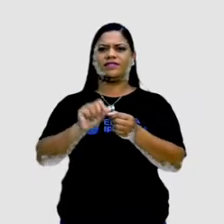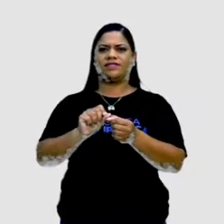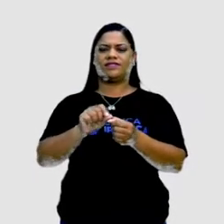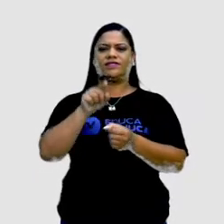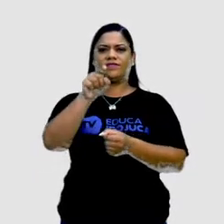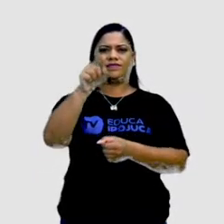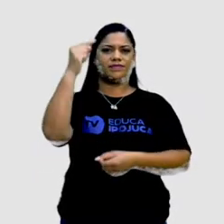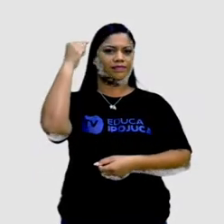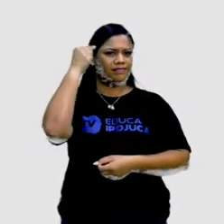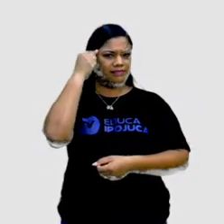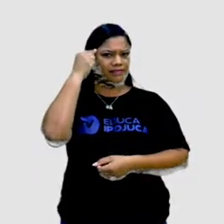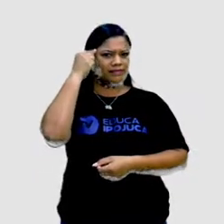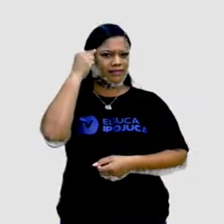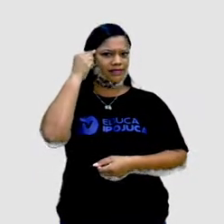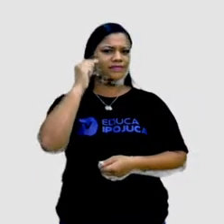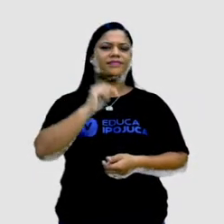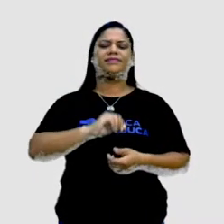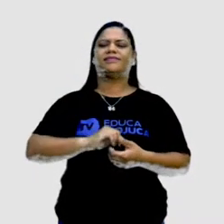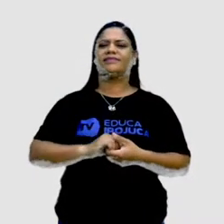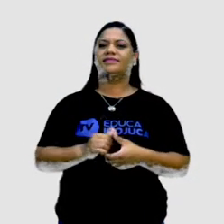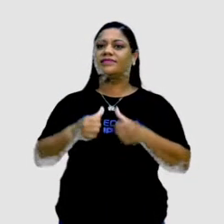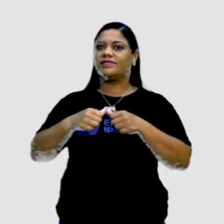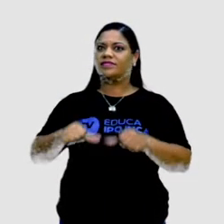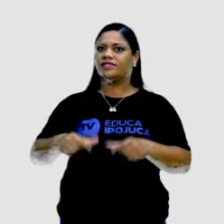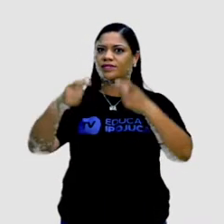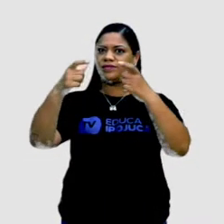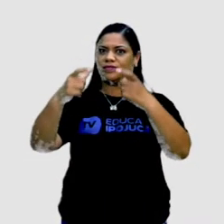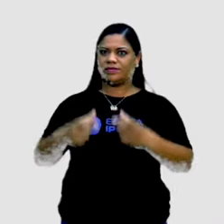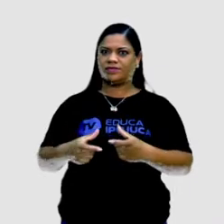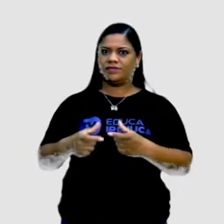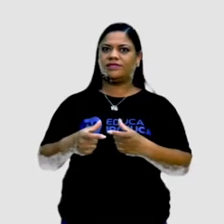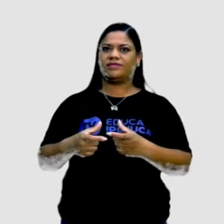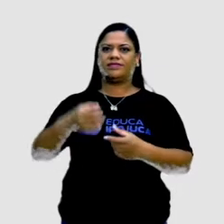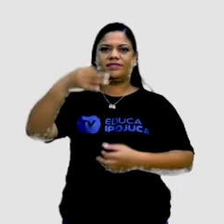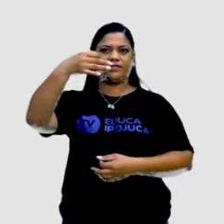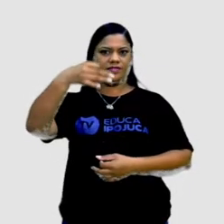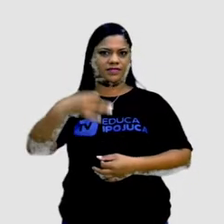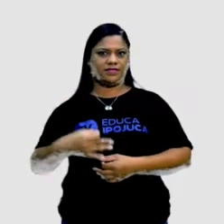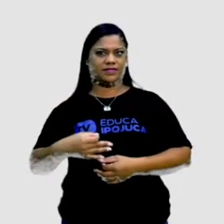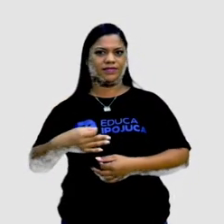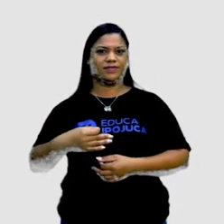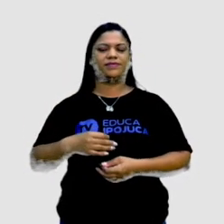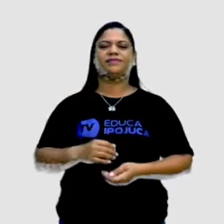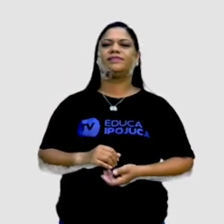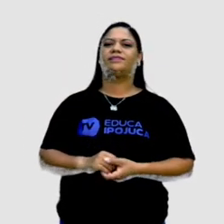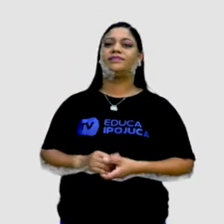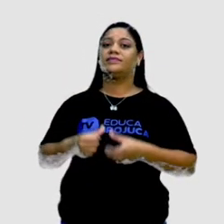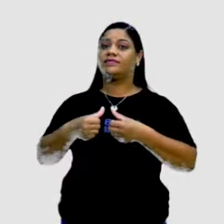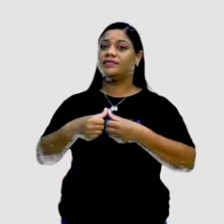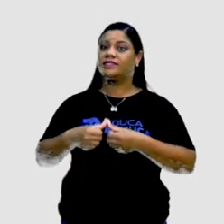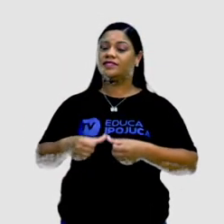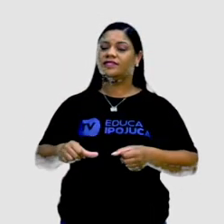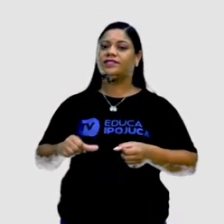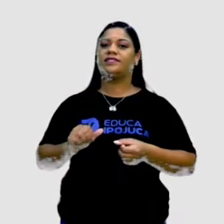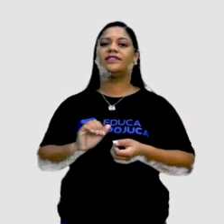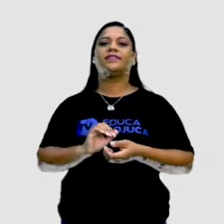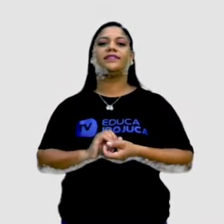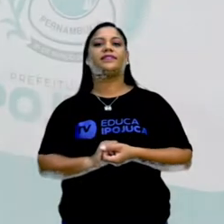você pensar? Será que elas estão em um lugar adequado para elas, né? Será que elas estão